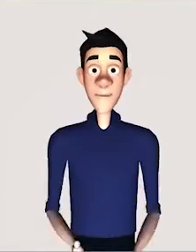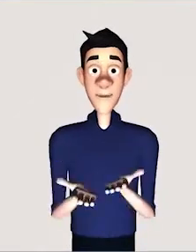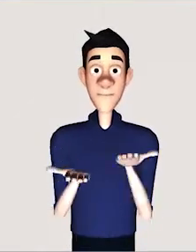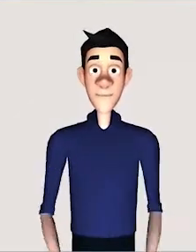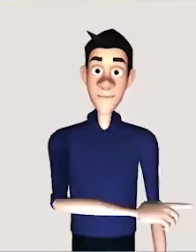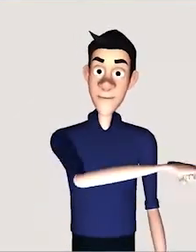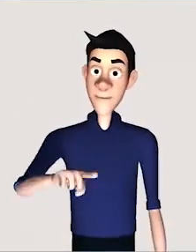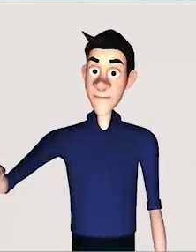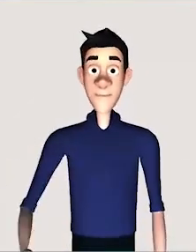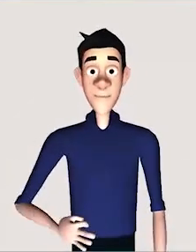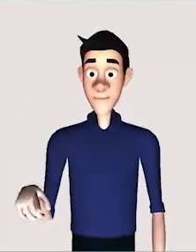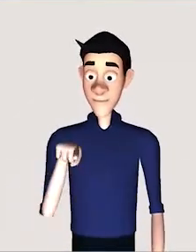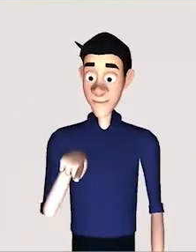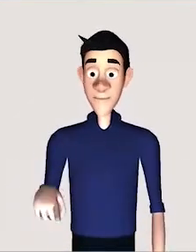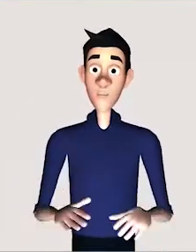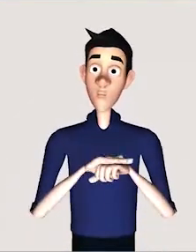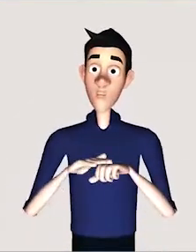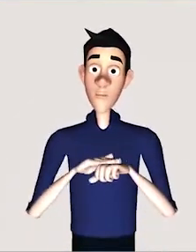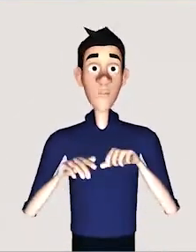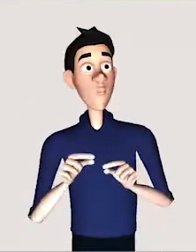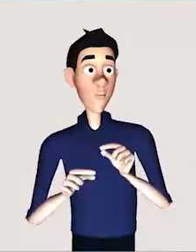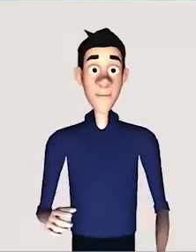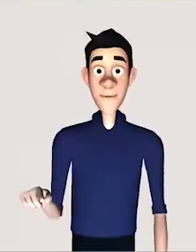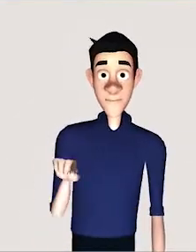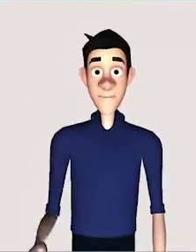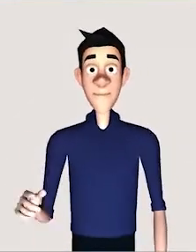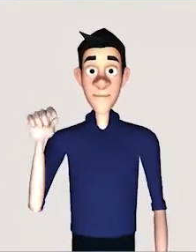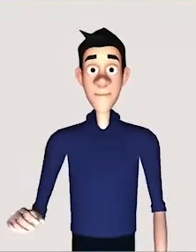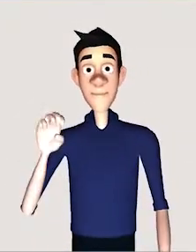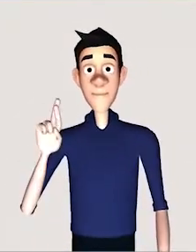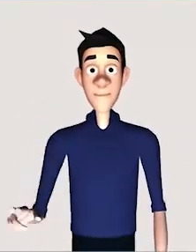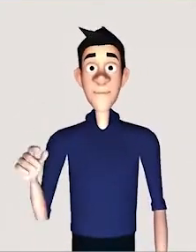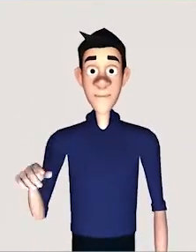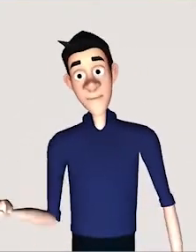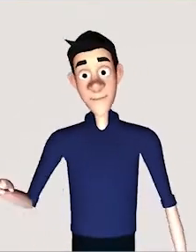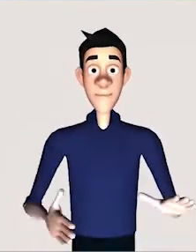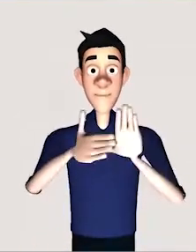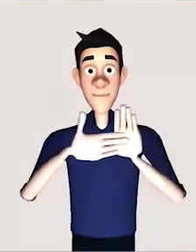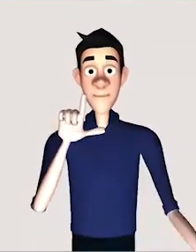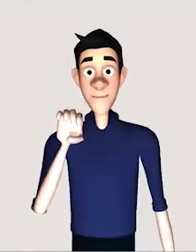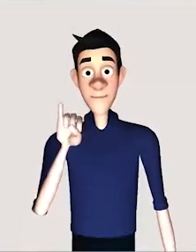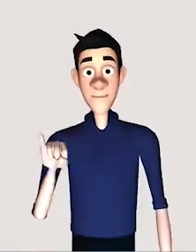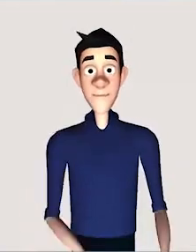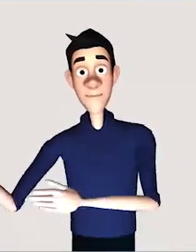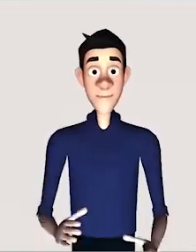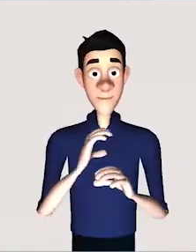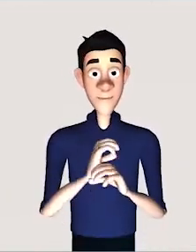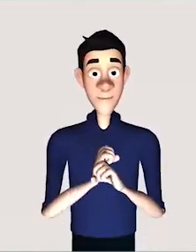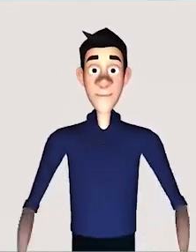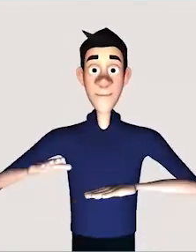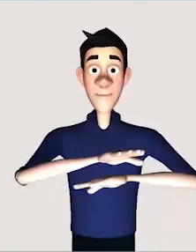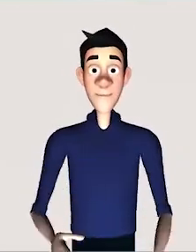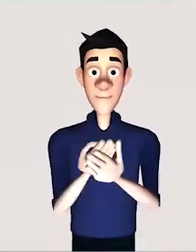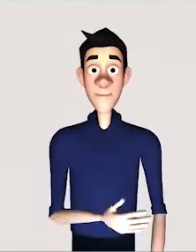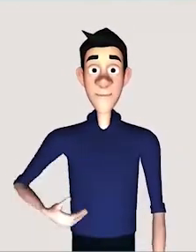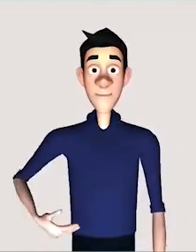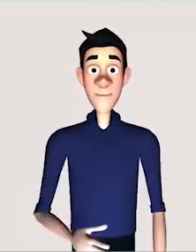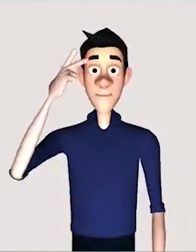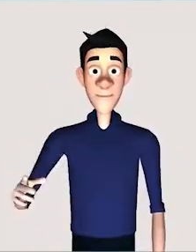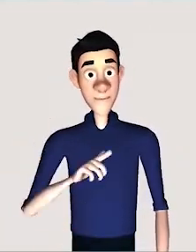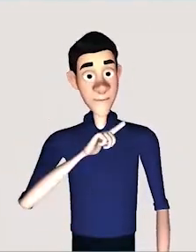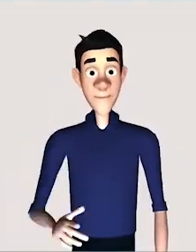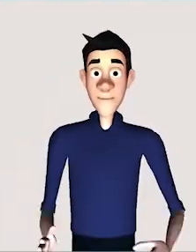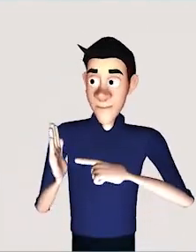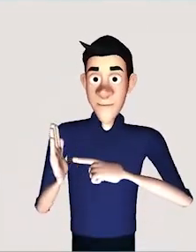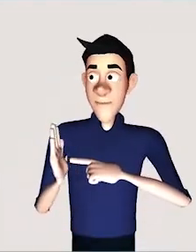legislação traz mais sobre estudos de público? A gente tem apontamentos específicos sobre a contagem de público.